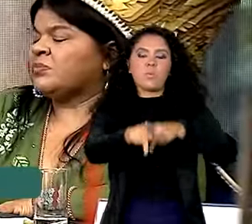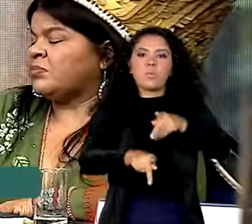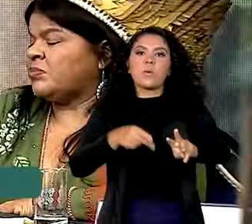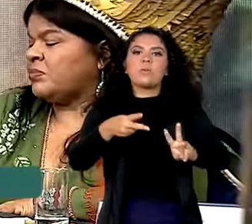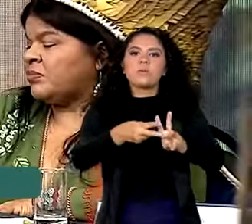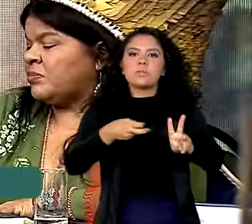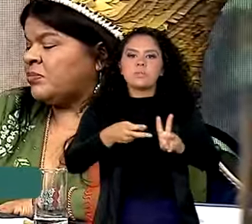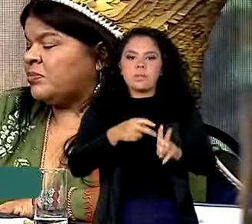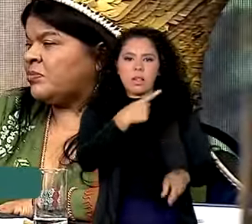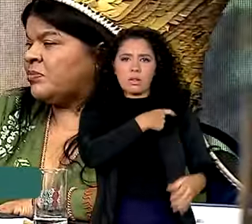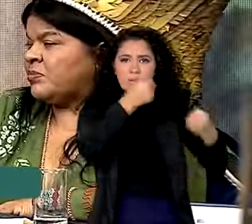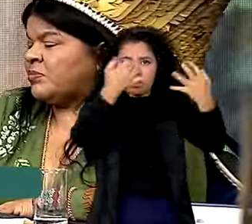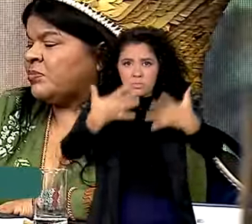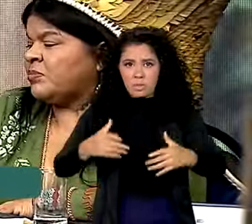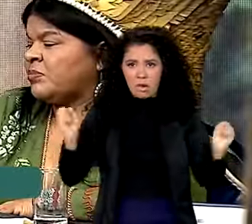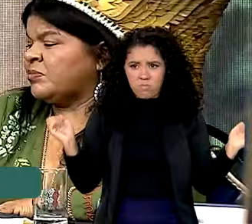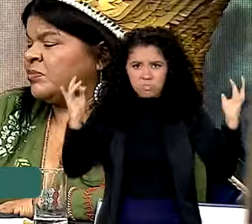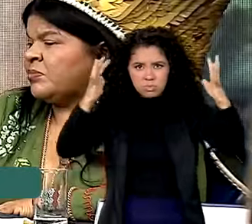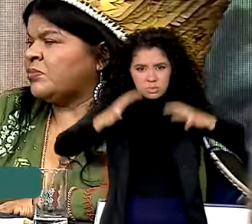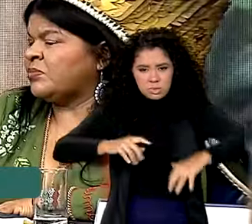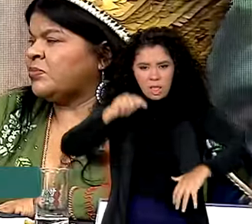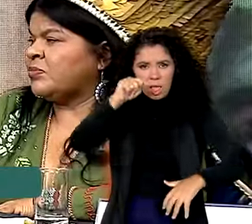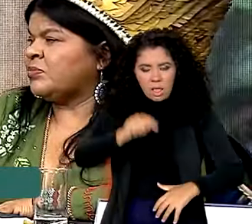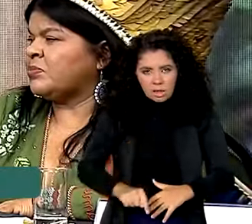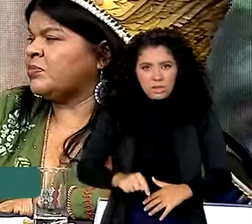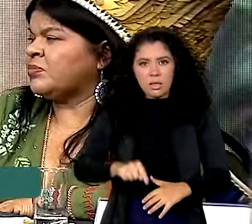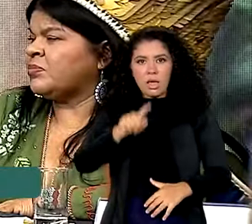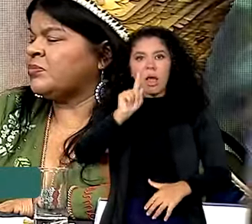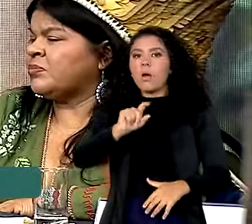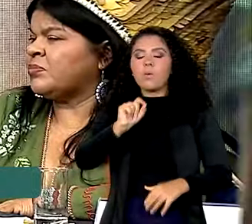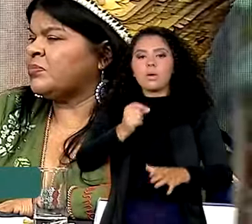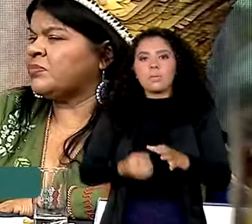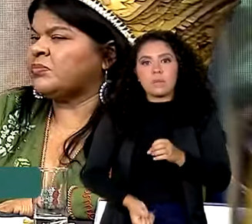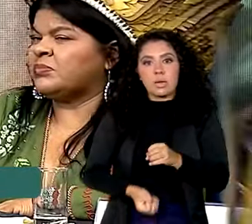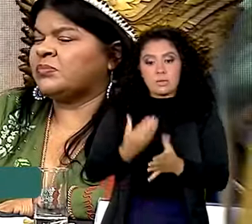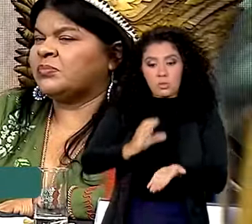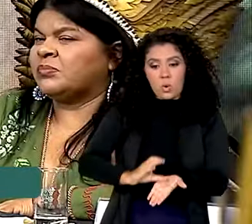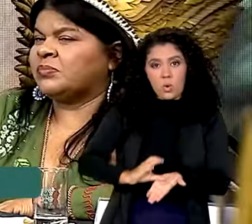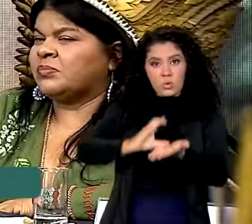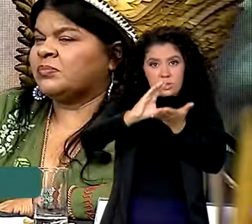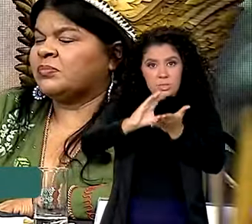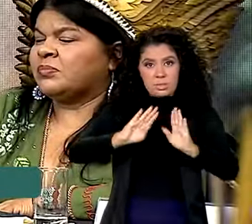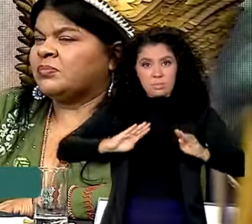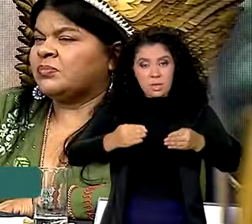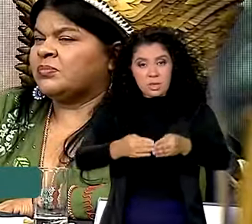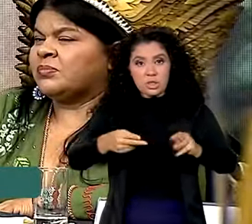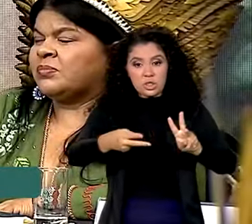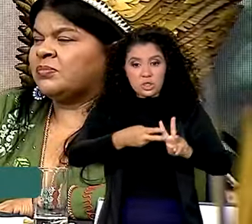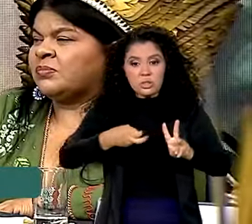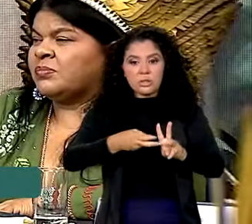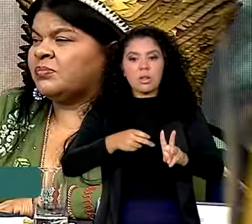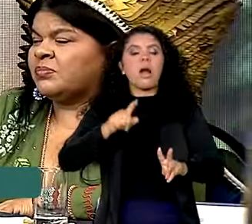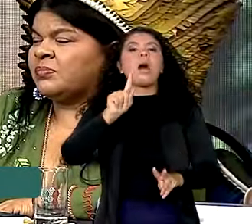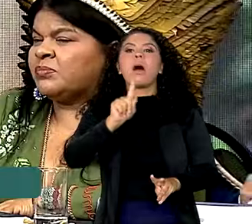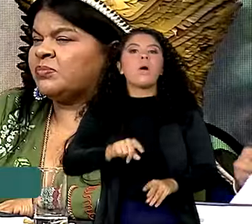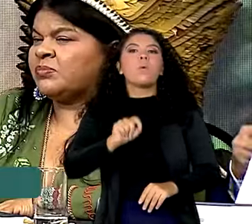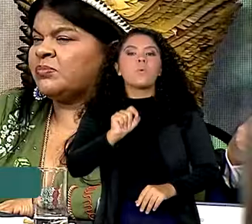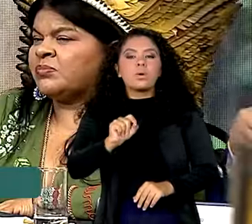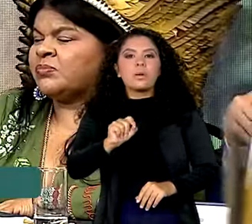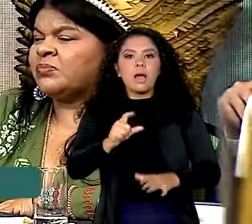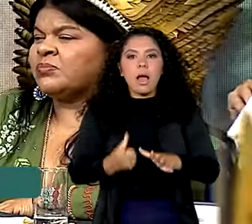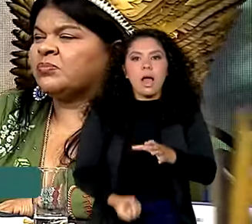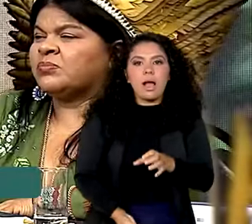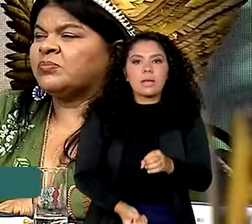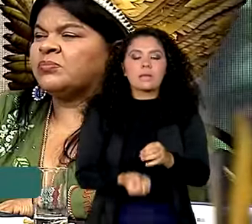encontro não é a criação do Conselho Indigenista desse país. Esse encontro é, definitivamente, a